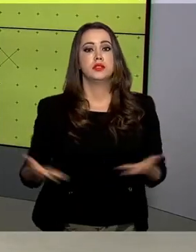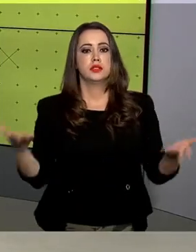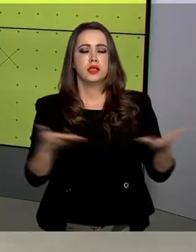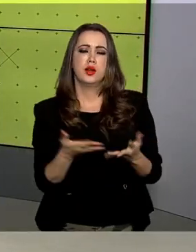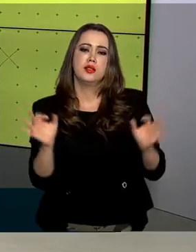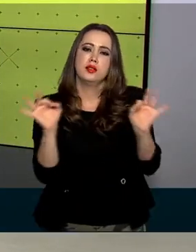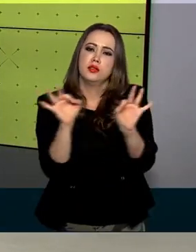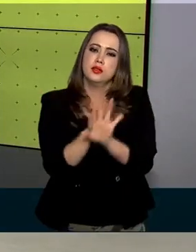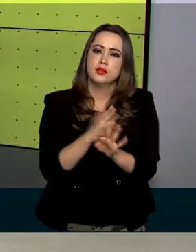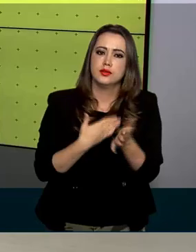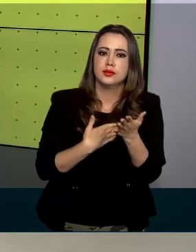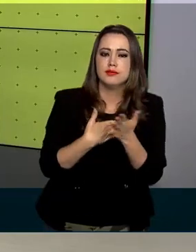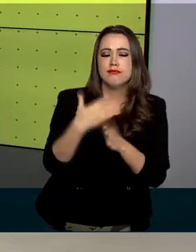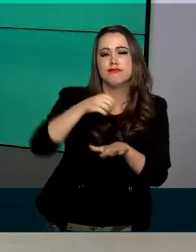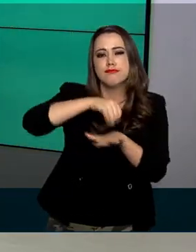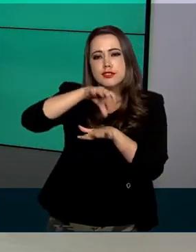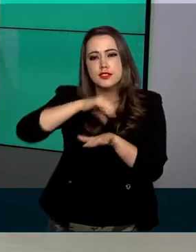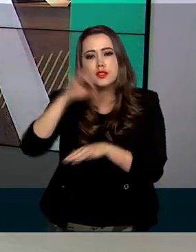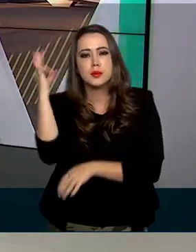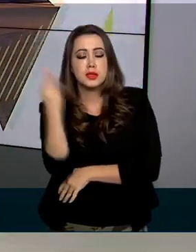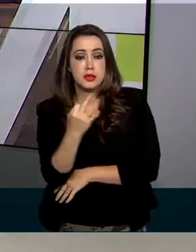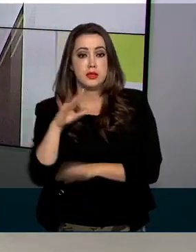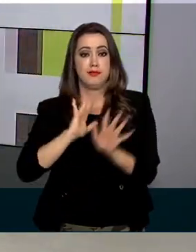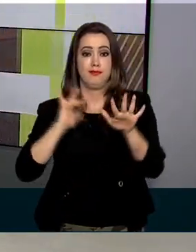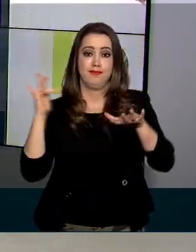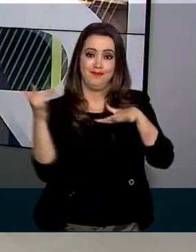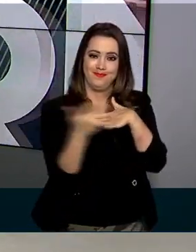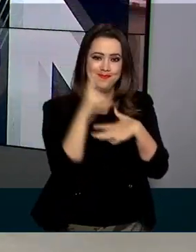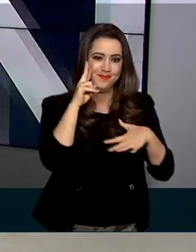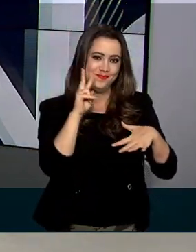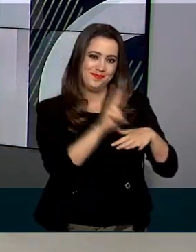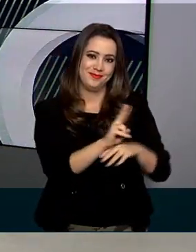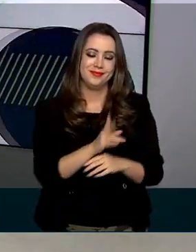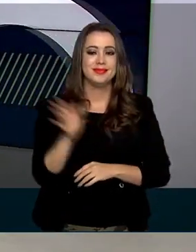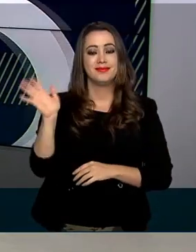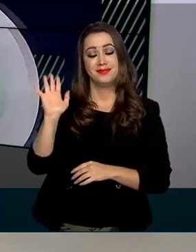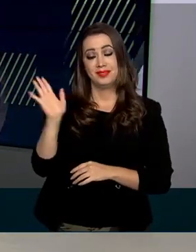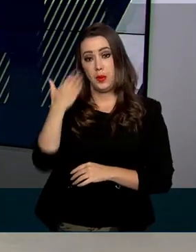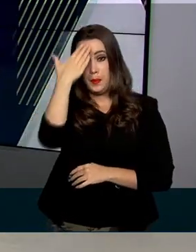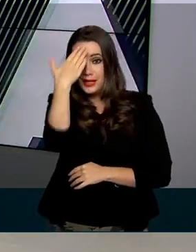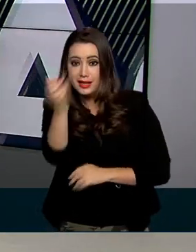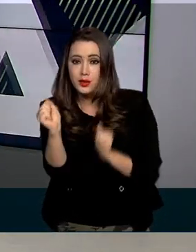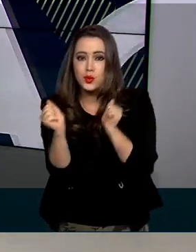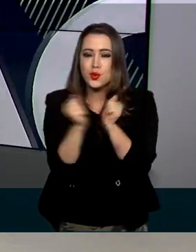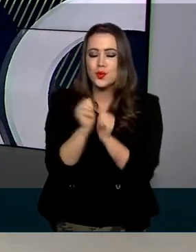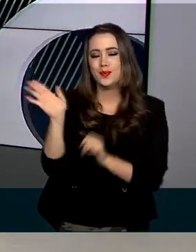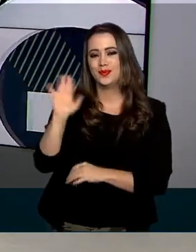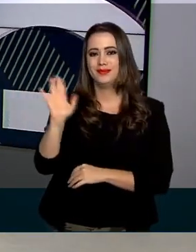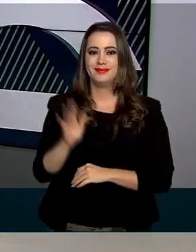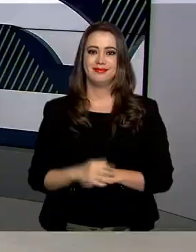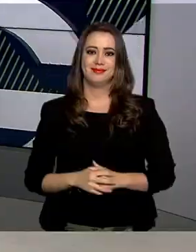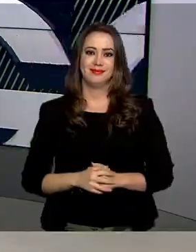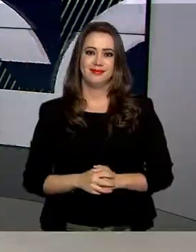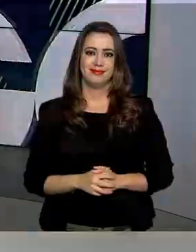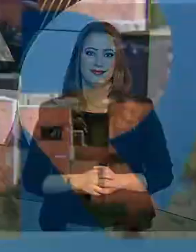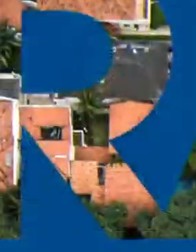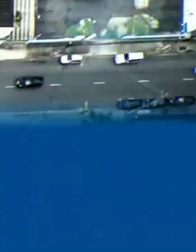agora fica por aqui. Continue bem informado pelas nossas redes sociais. Obrigada pela companhia e até a próxima. Obrigada.